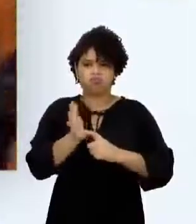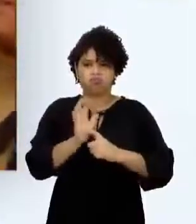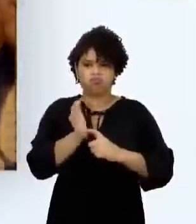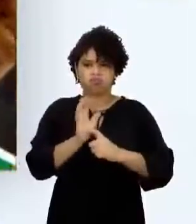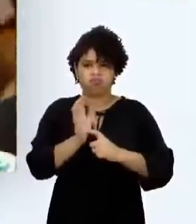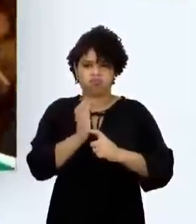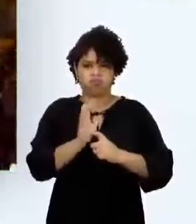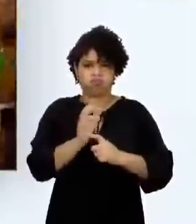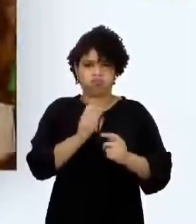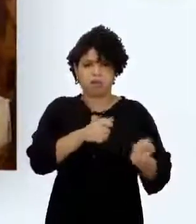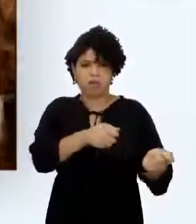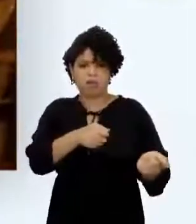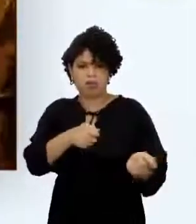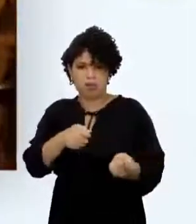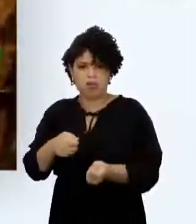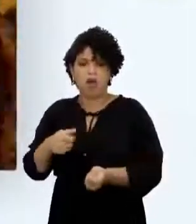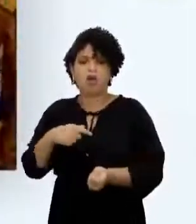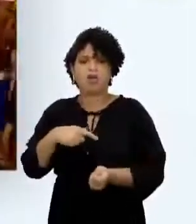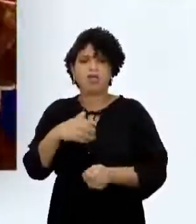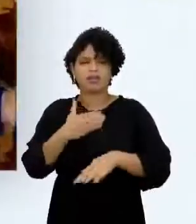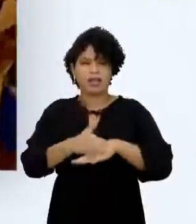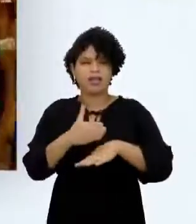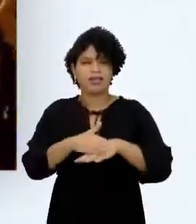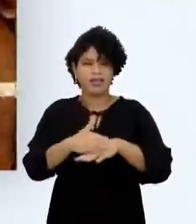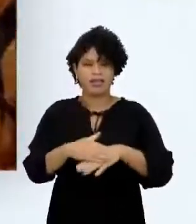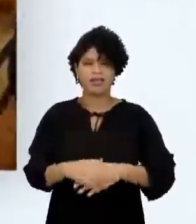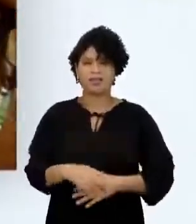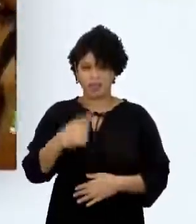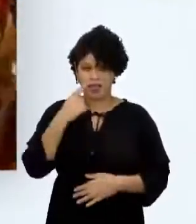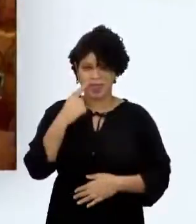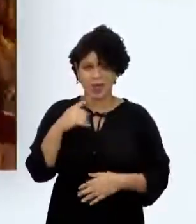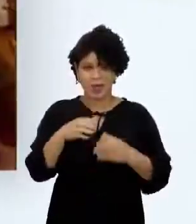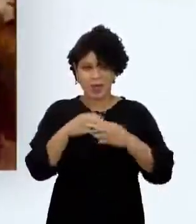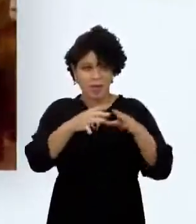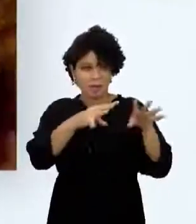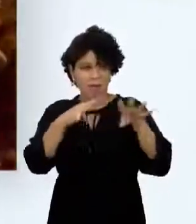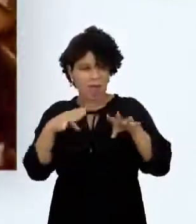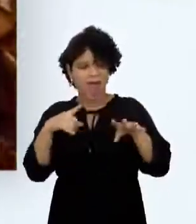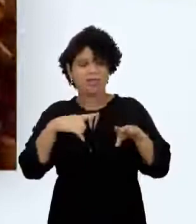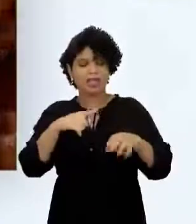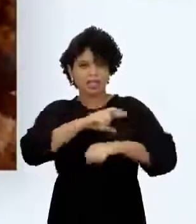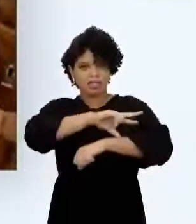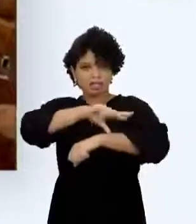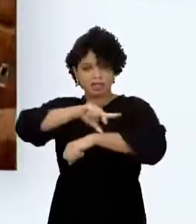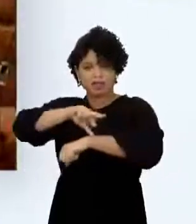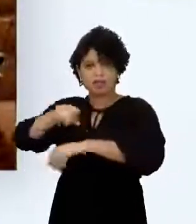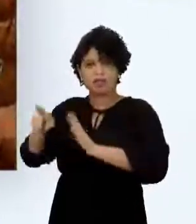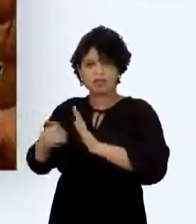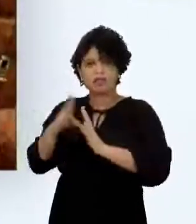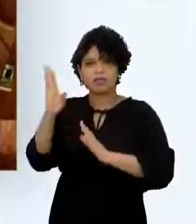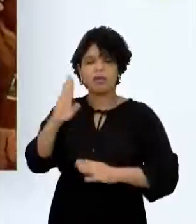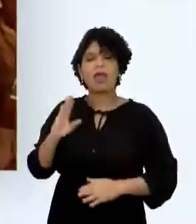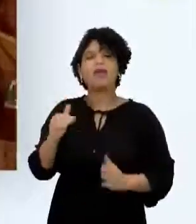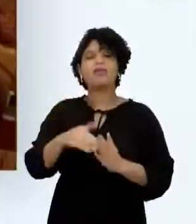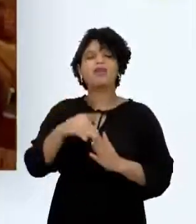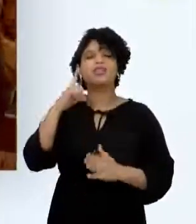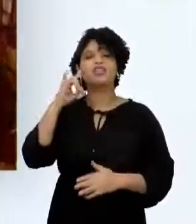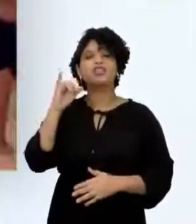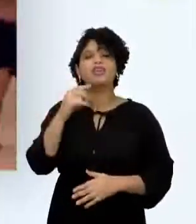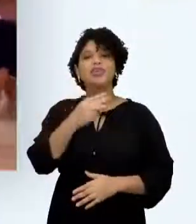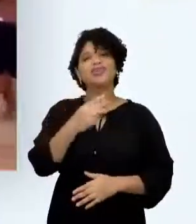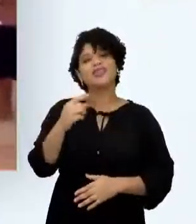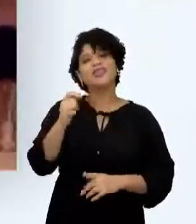para preparar o atleta E a plateia ainda tem muita etnia brasileira para torcer As competições vão até o dia 31 de